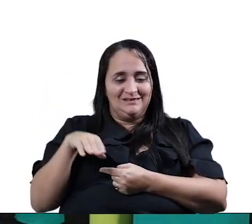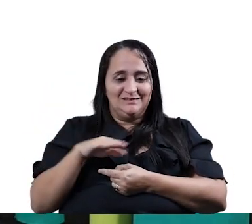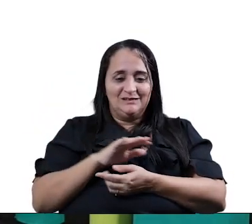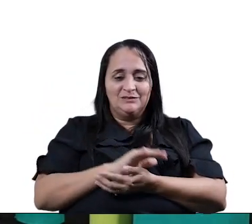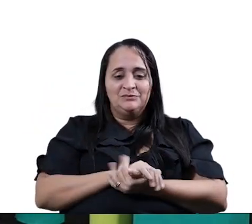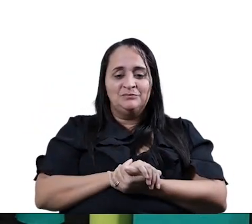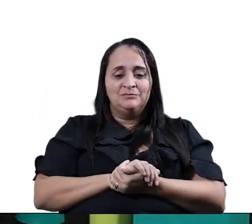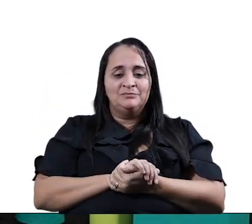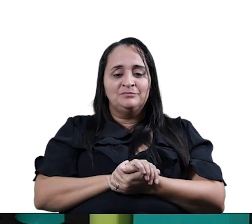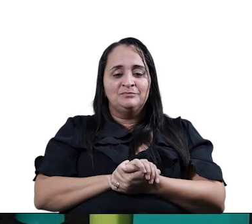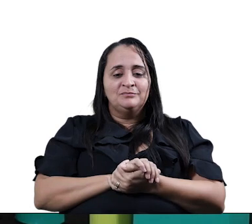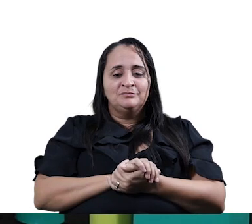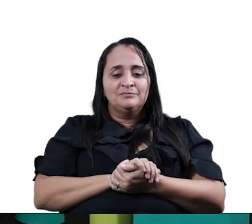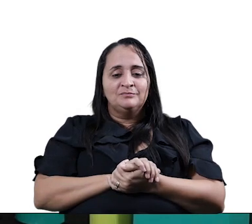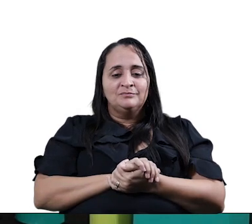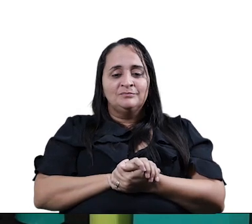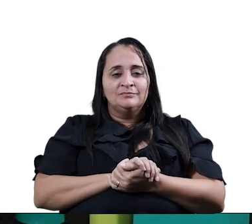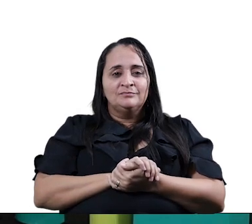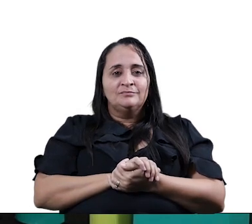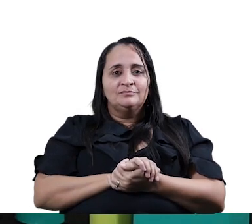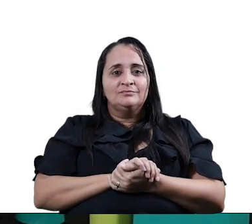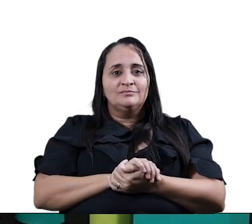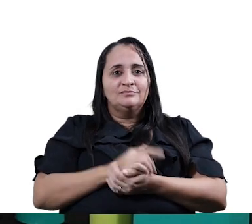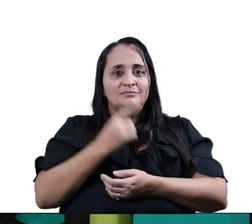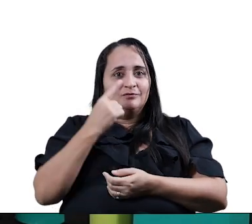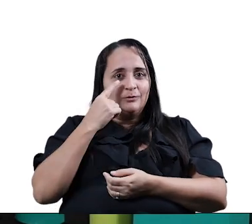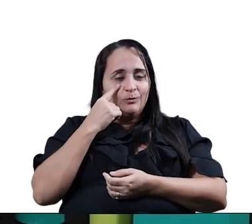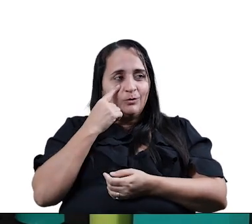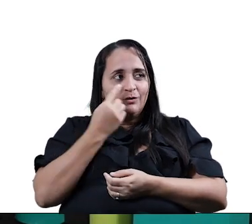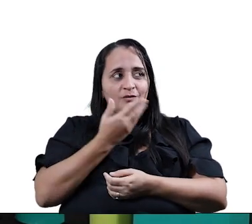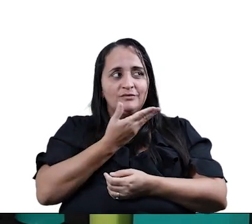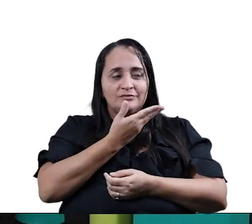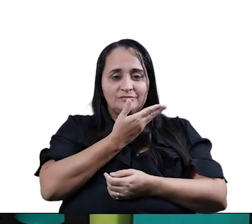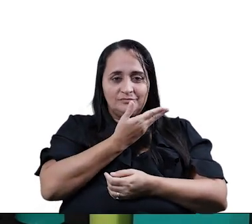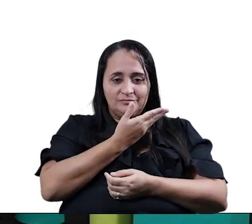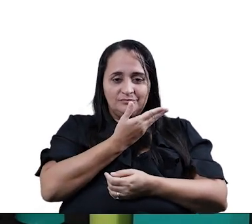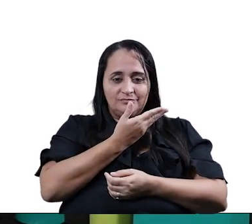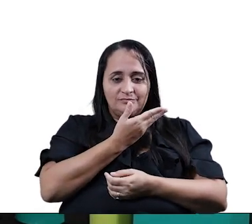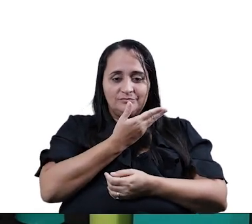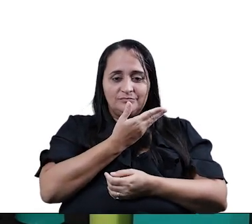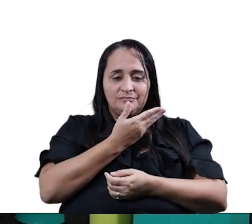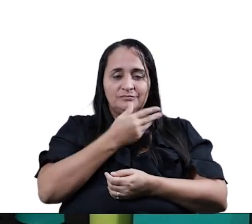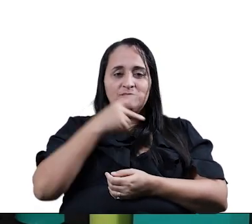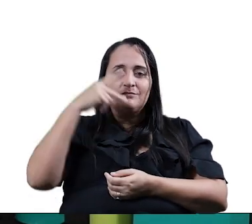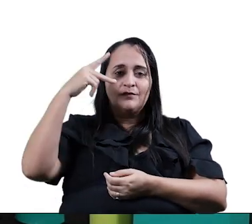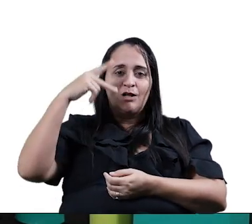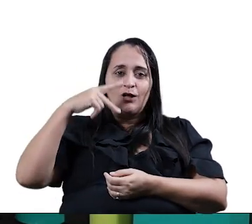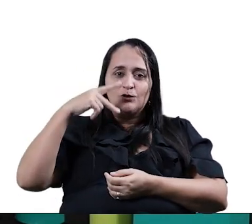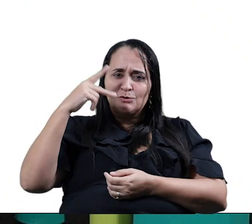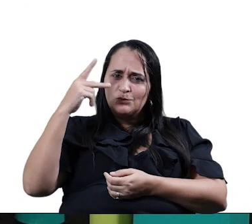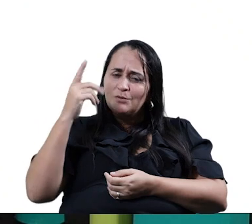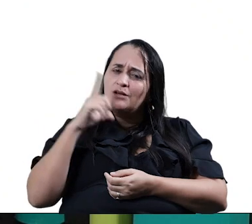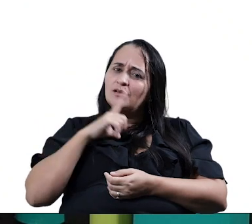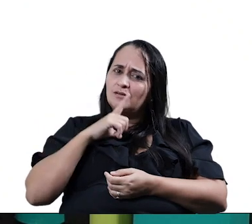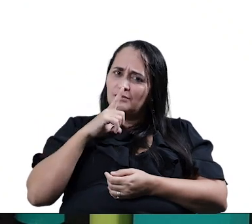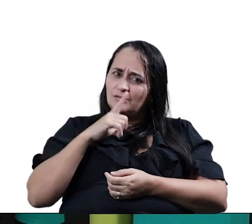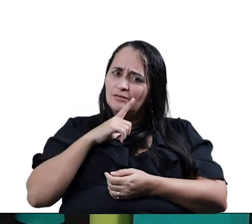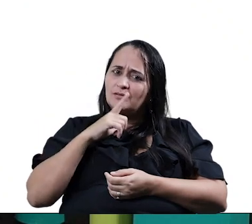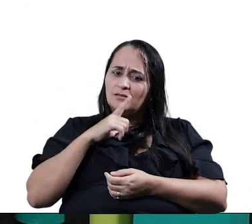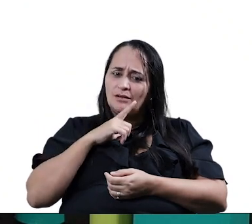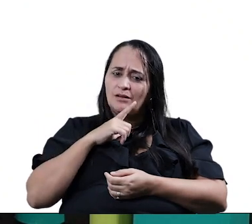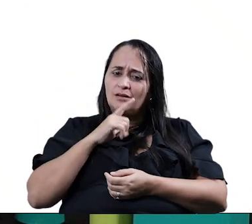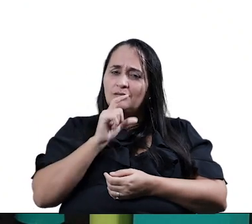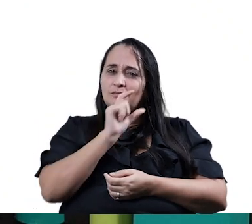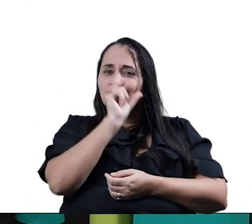lá? Ó Capim Cetim As duas sílabas A